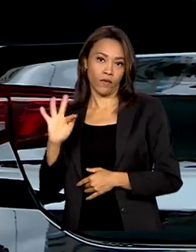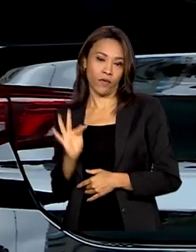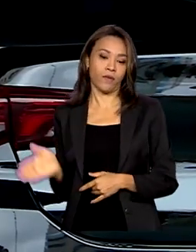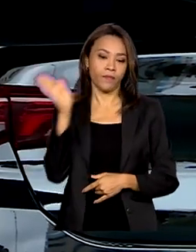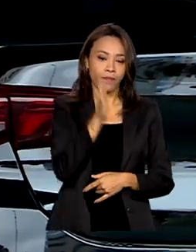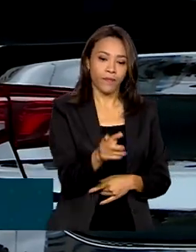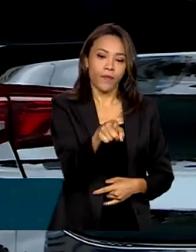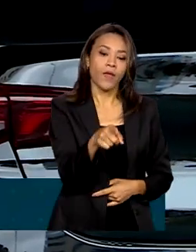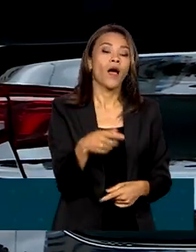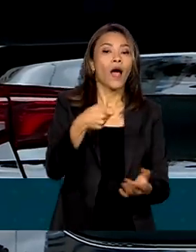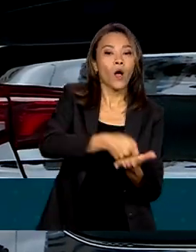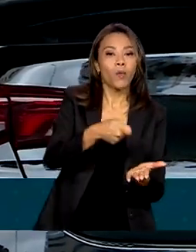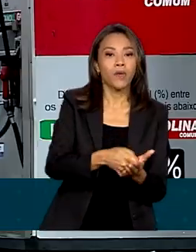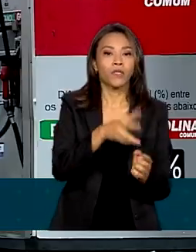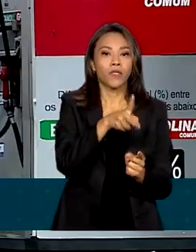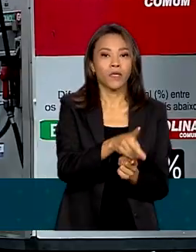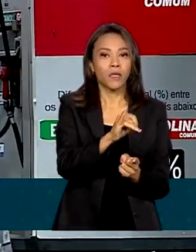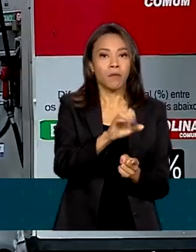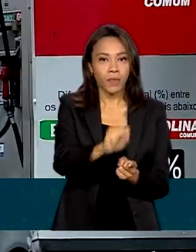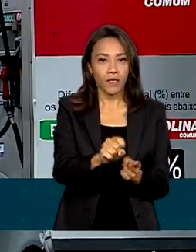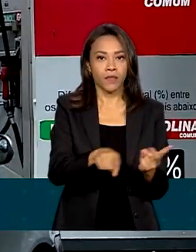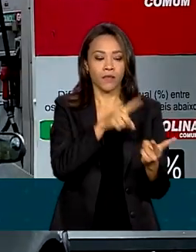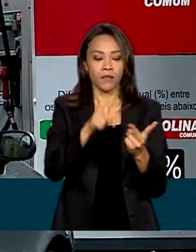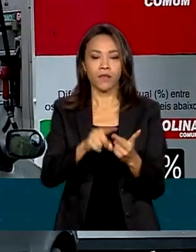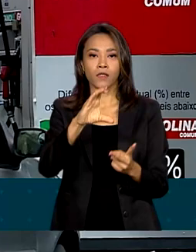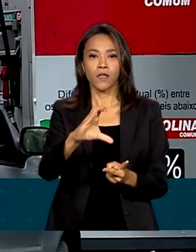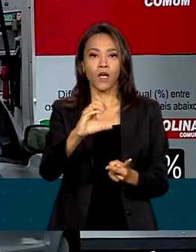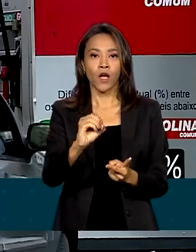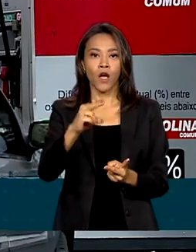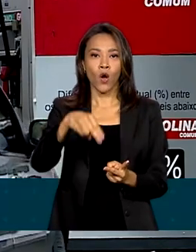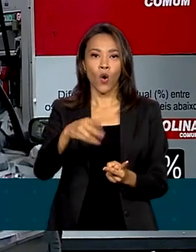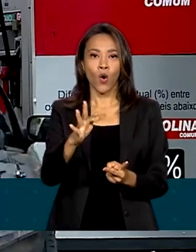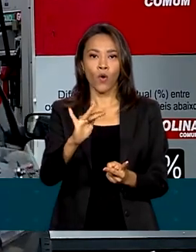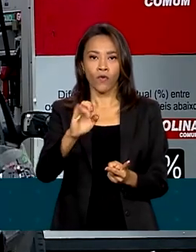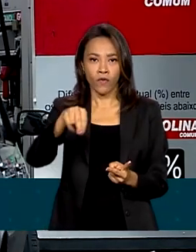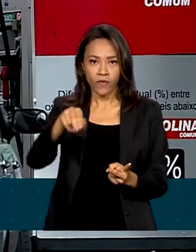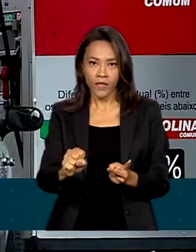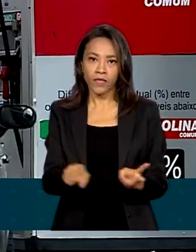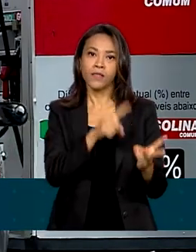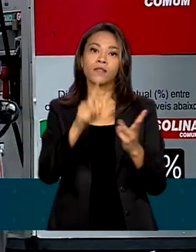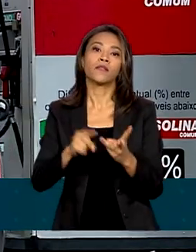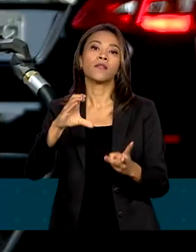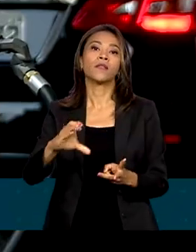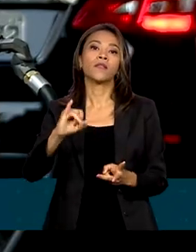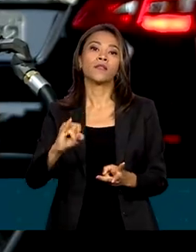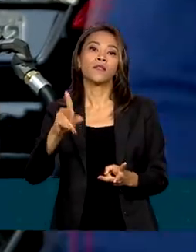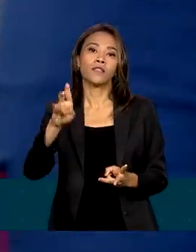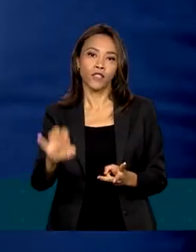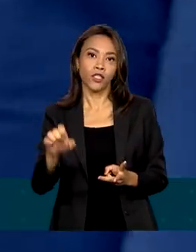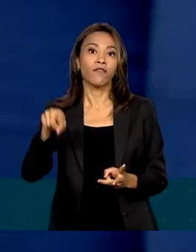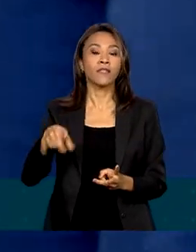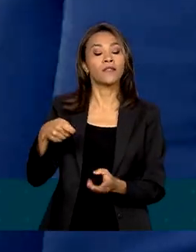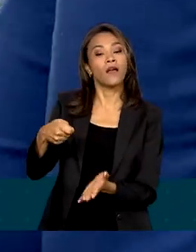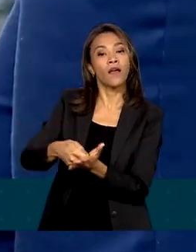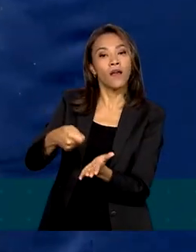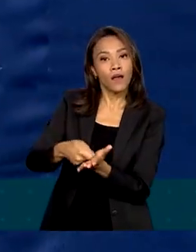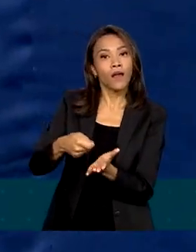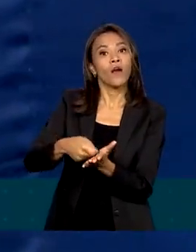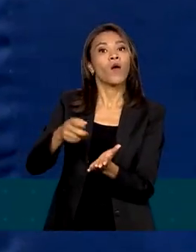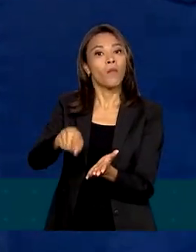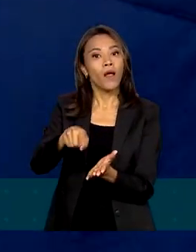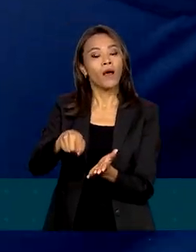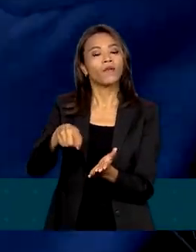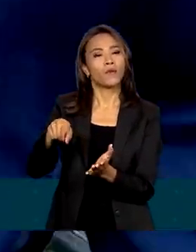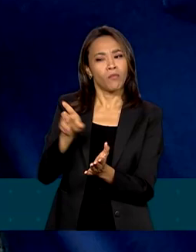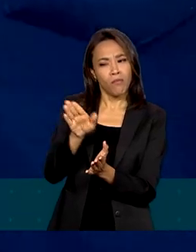impostos PIS, COFINS e CID será feita na venda da gasolina e do etanol pela Petrobras para as refinarias.